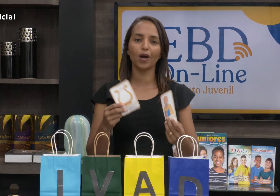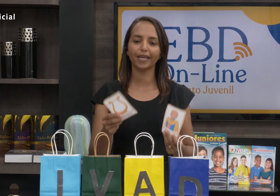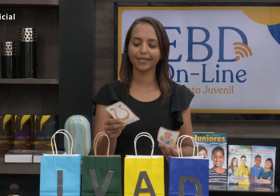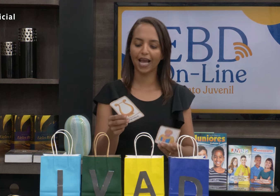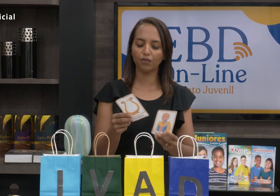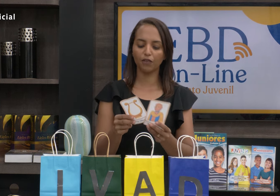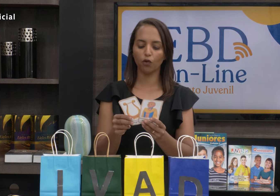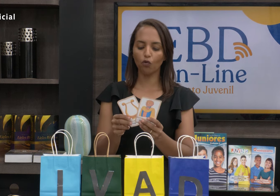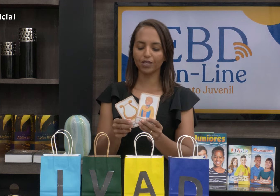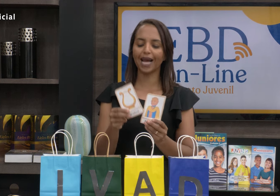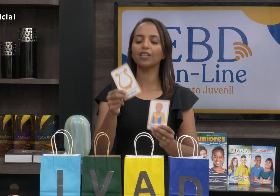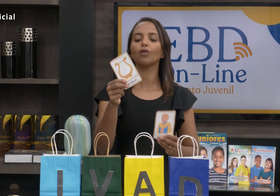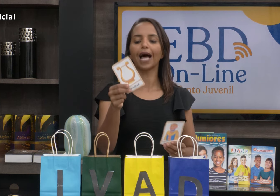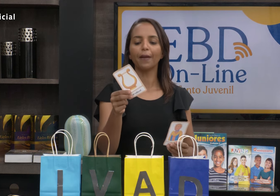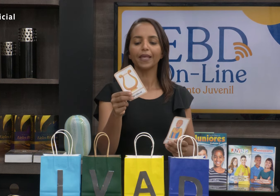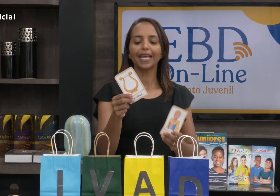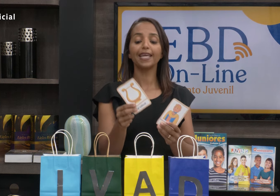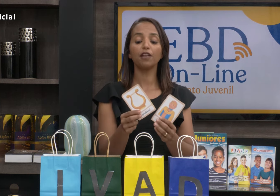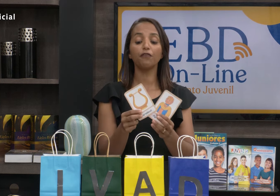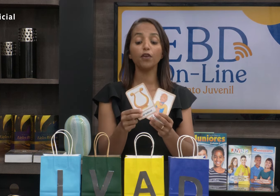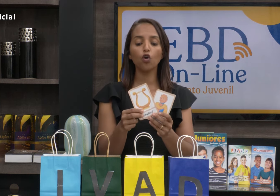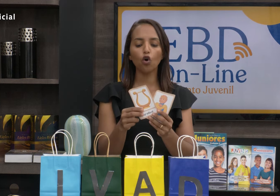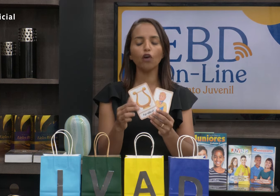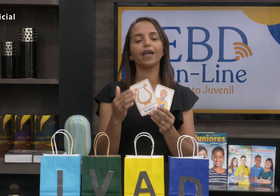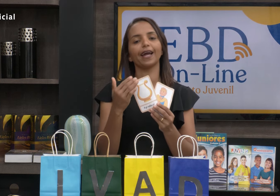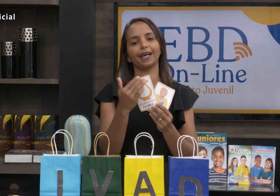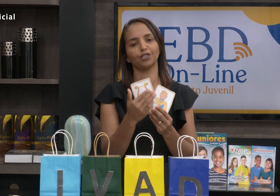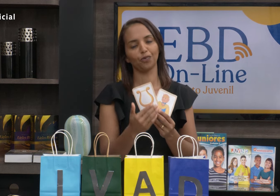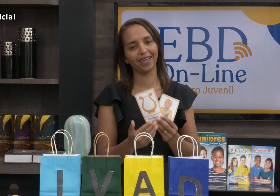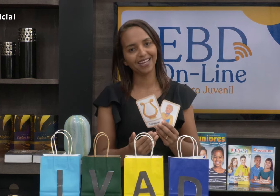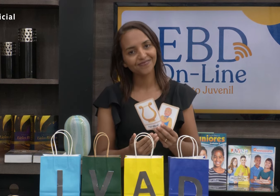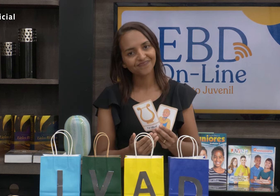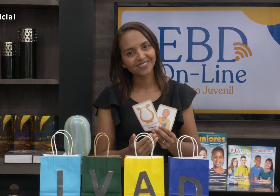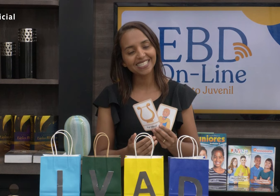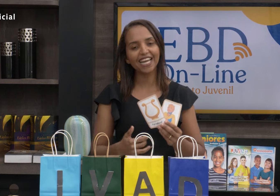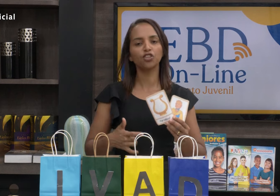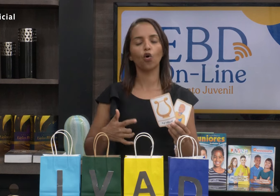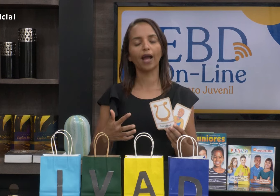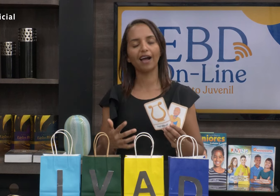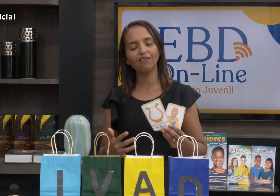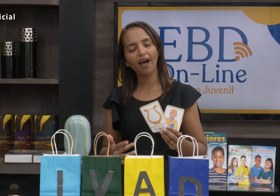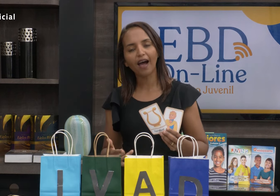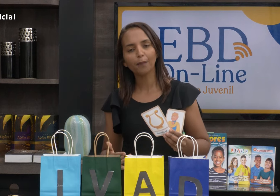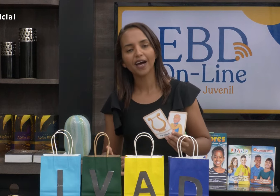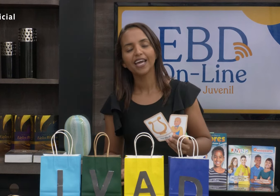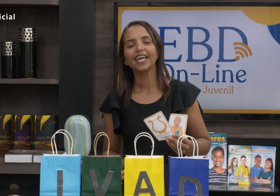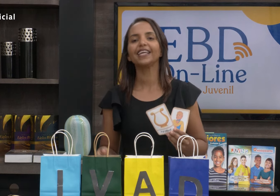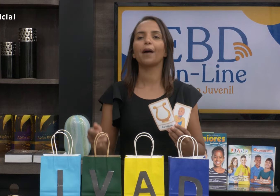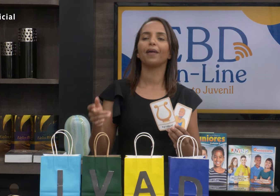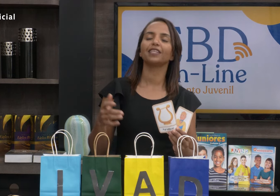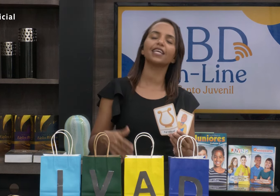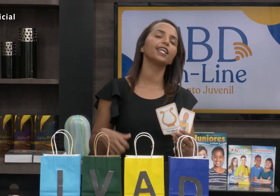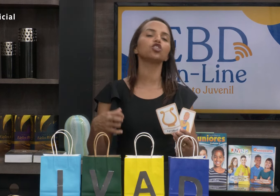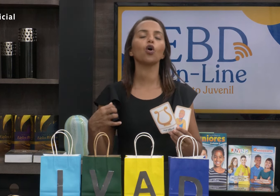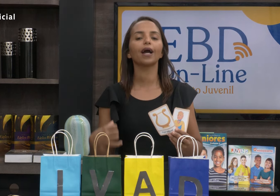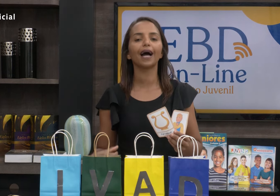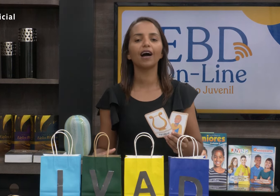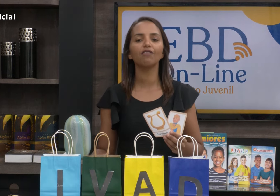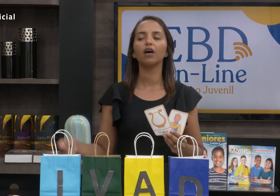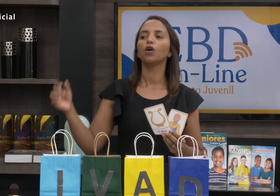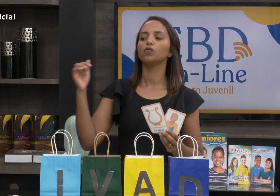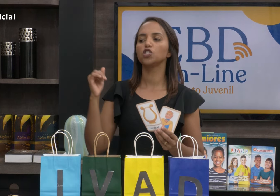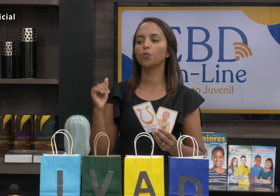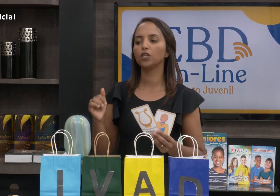ele era uma pessoa agradável, ele foi convidado lá e ele ficou na casa do rei e ele tocava a harpa e à medida que ele